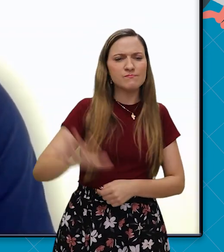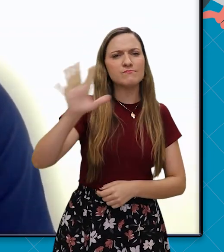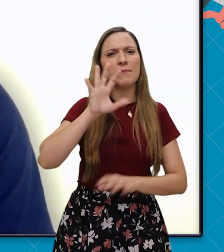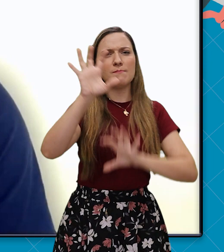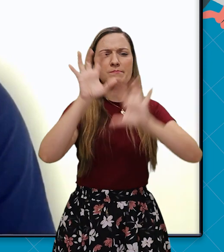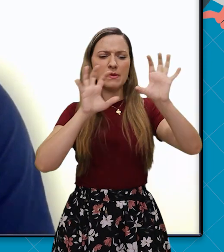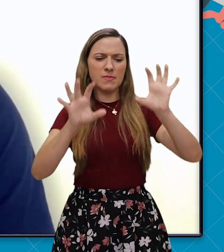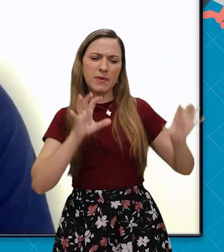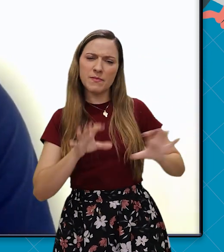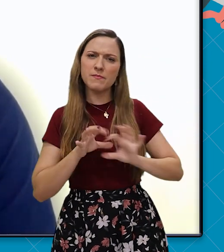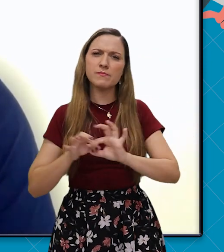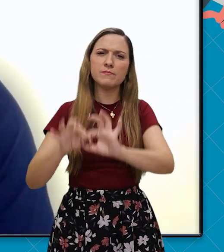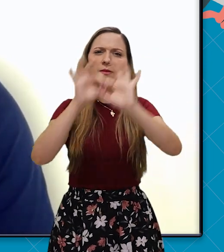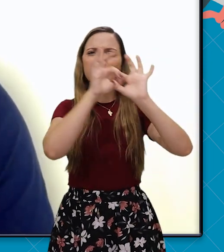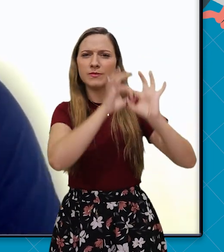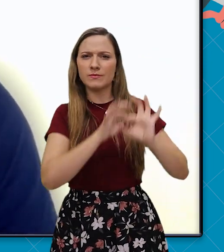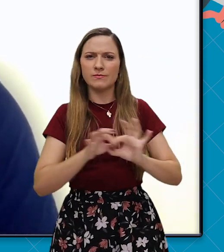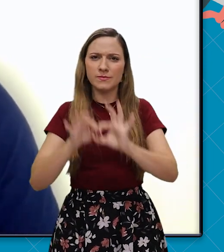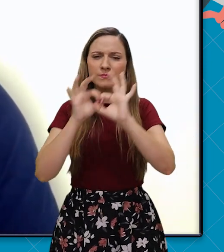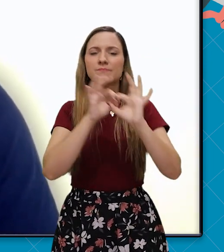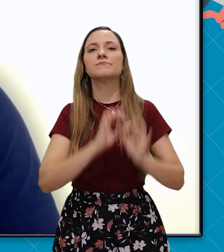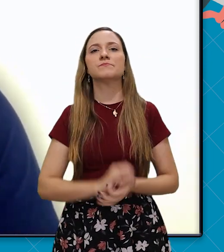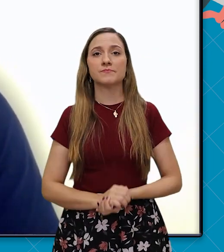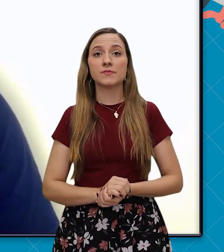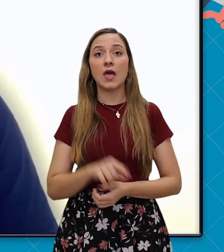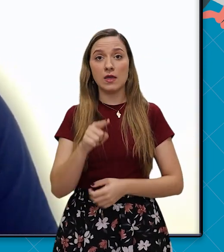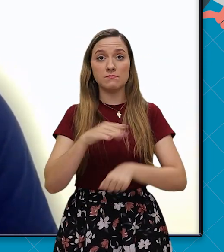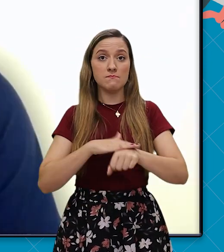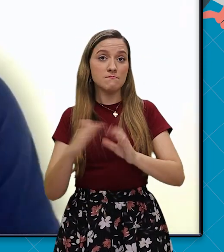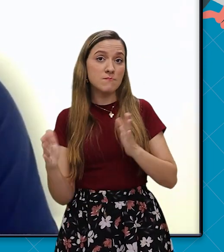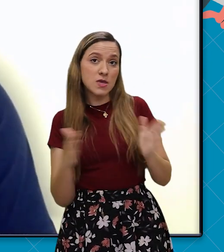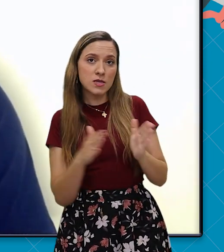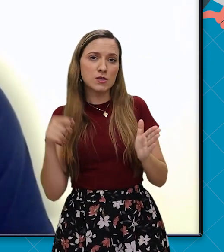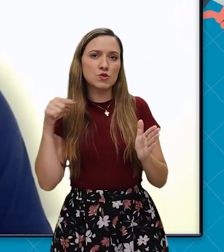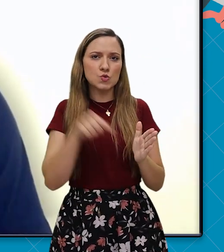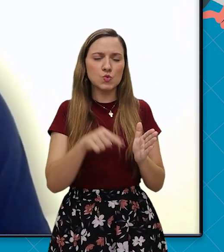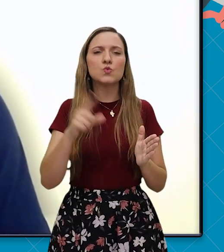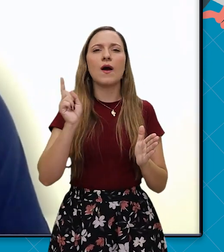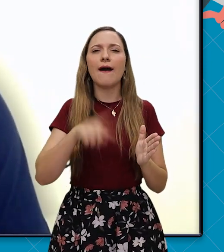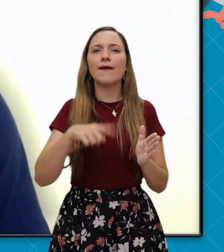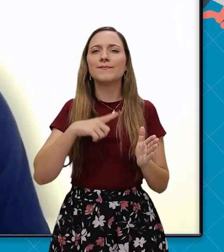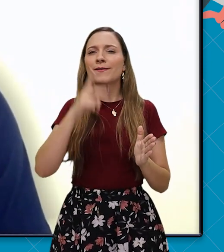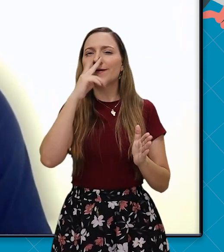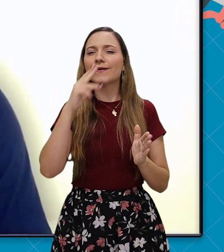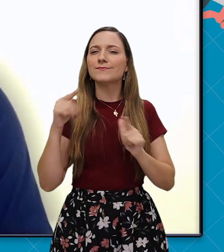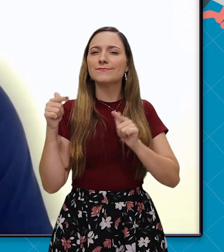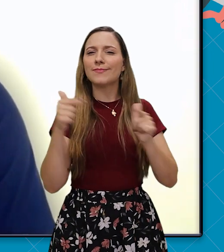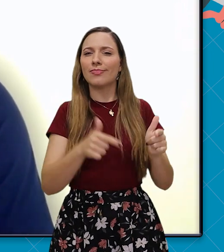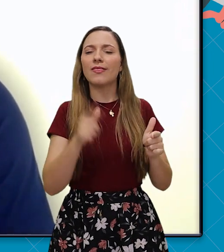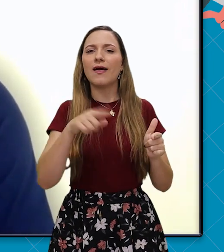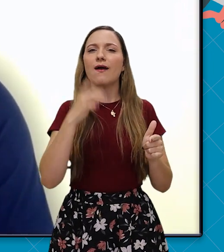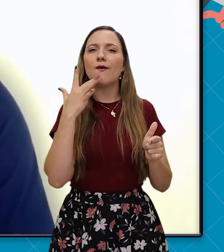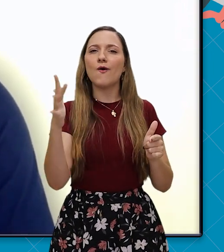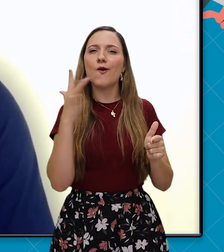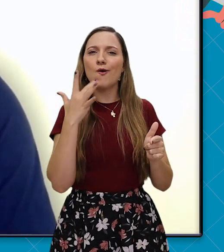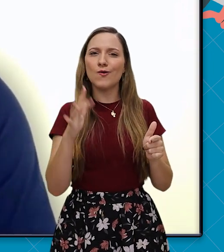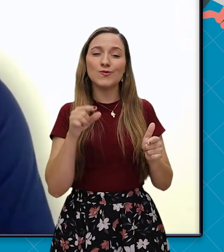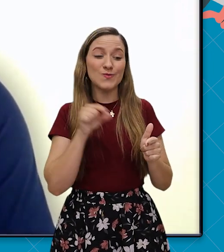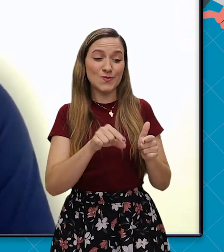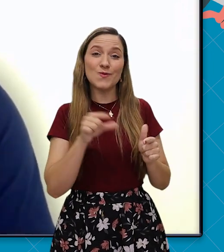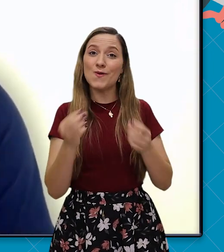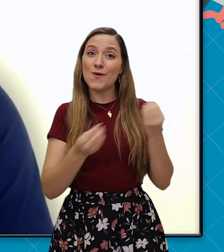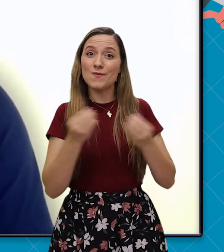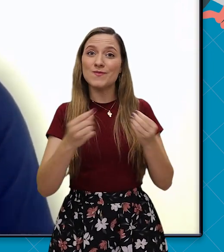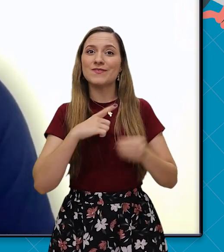integração regional de todo o continente africano. Este período representou uma era de ouro nas ambições